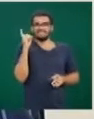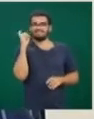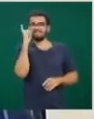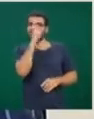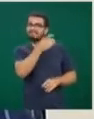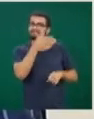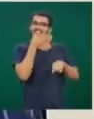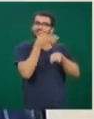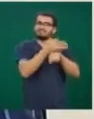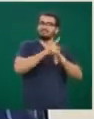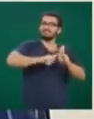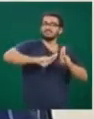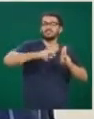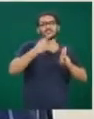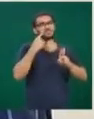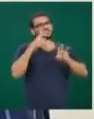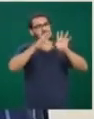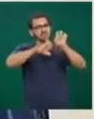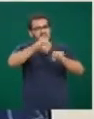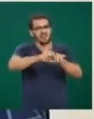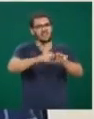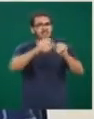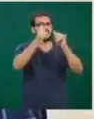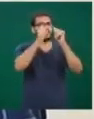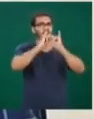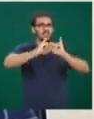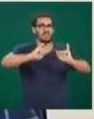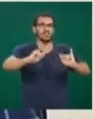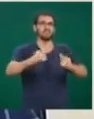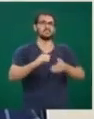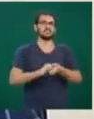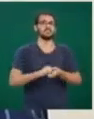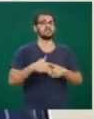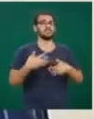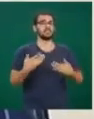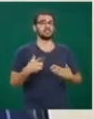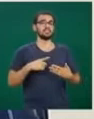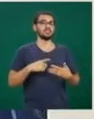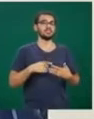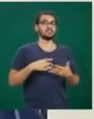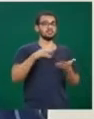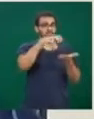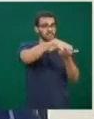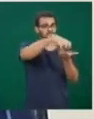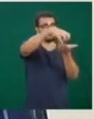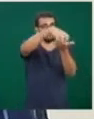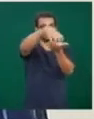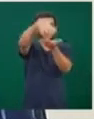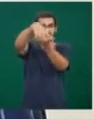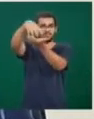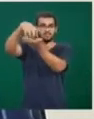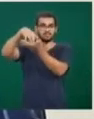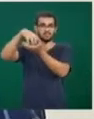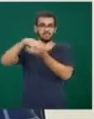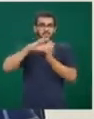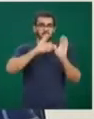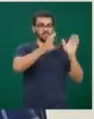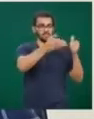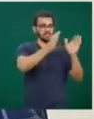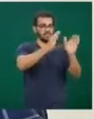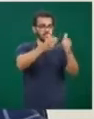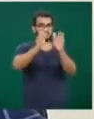UFU aquelas informações que eles estão procurando. Então segmentando para cada campus acaba ficando mais fácil para